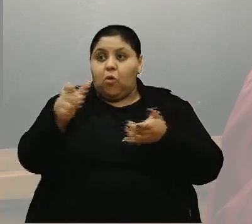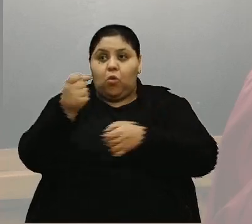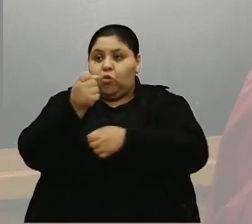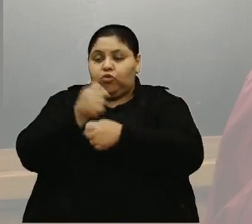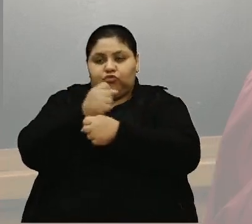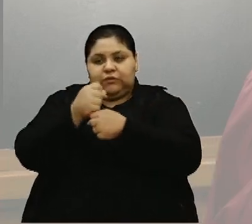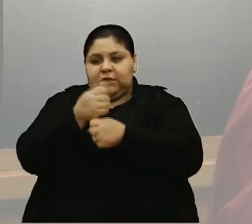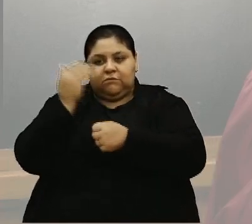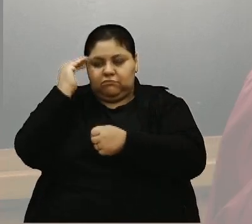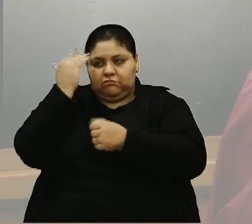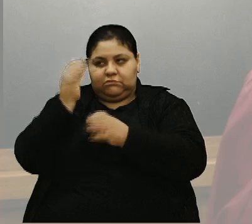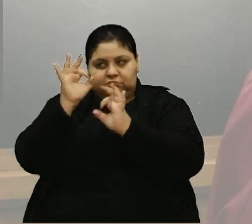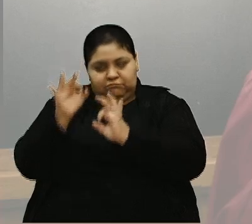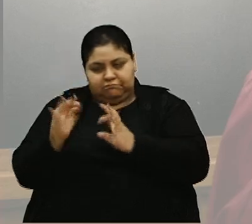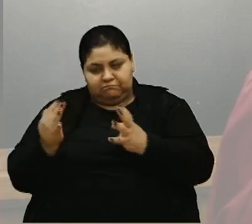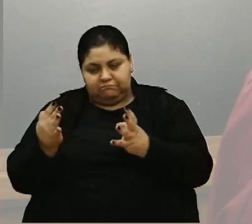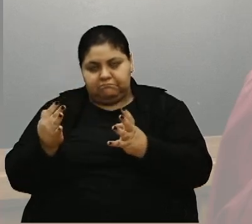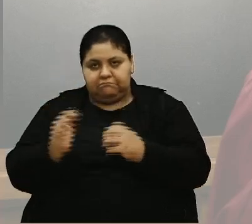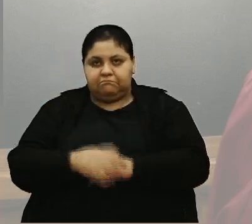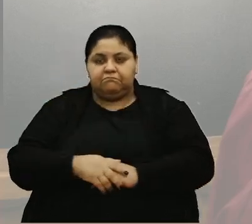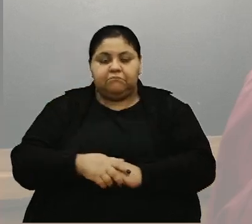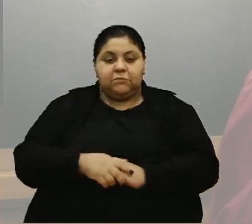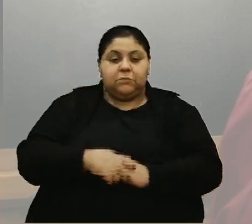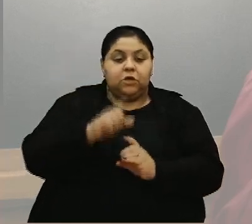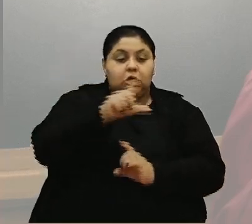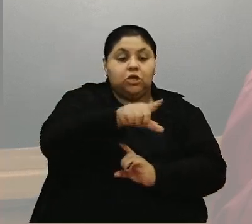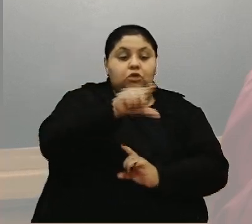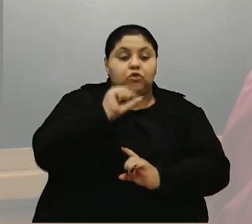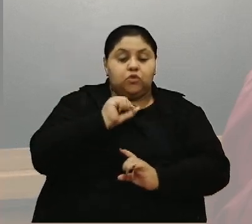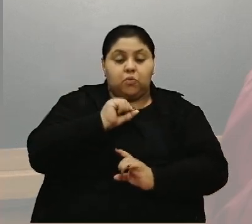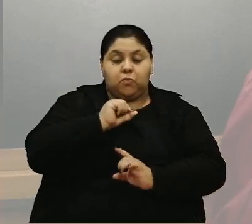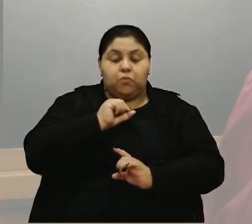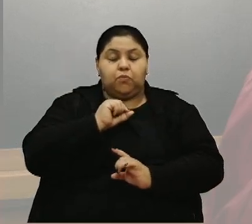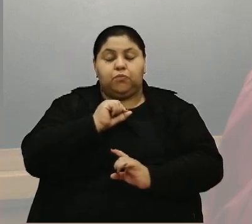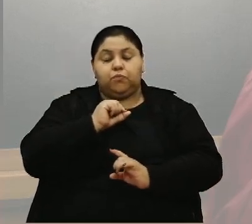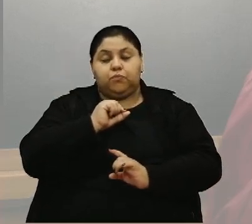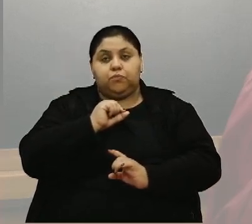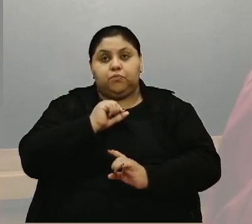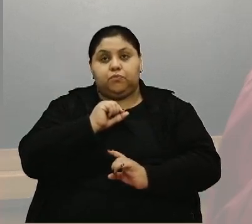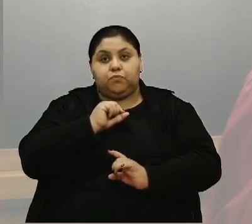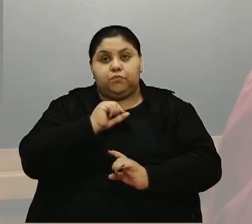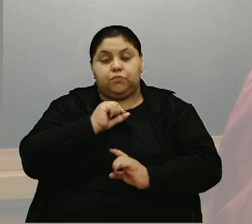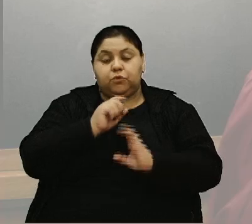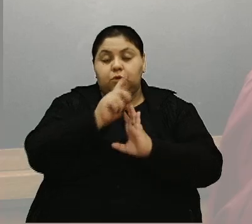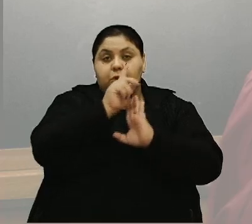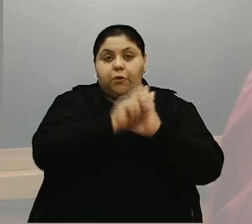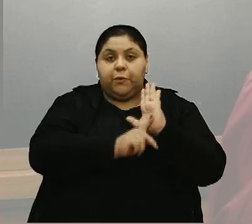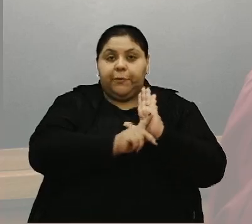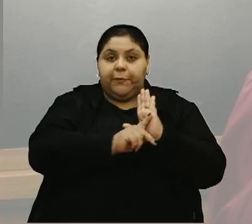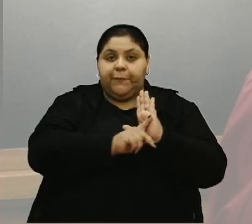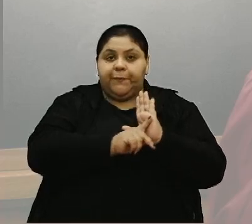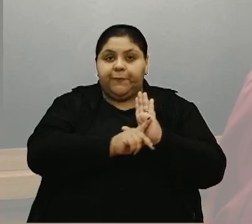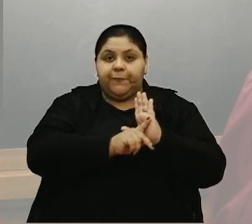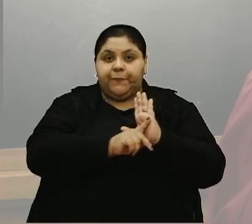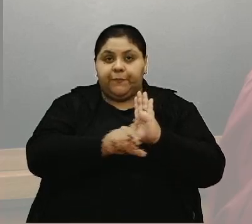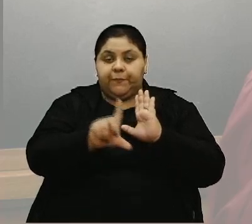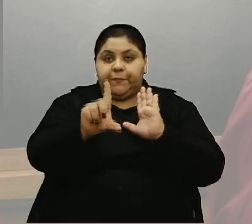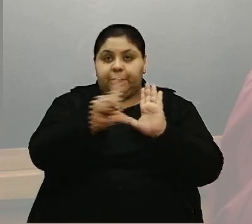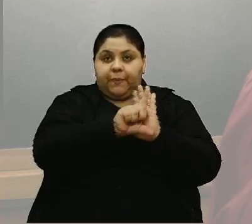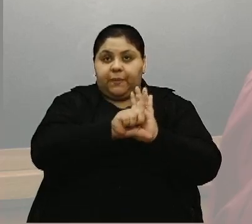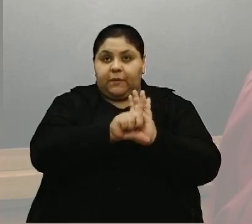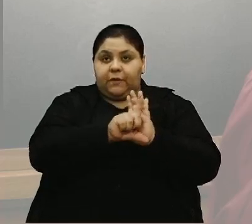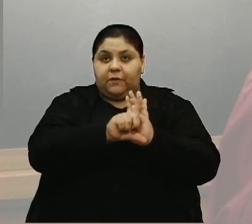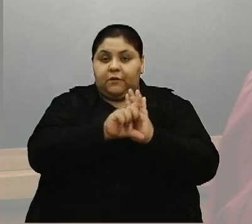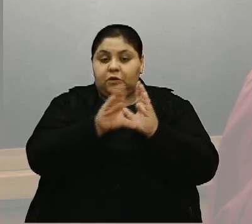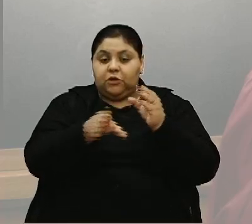se sabe, então se optou em colocar no projeto de lei esta emenda,